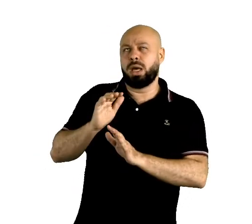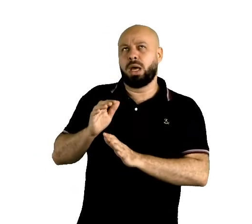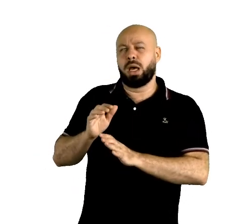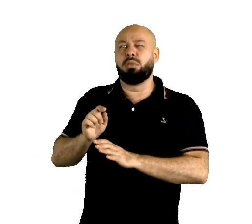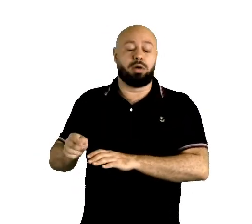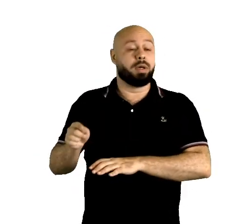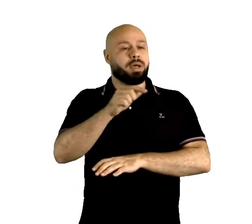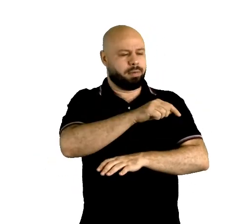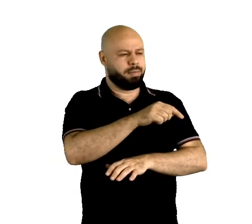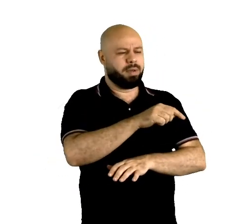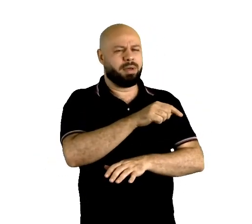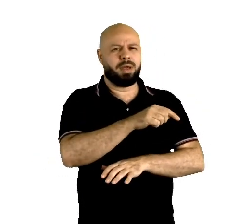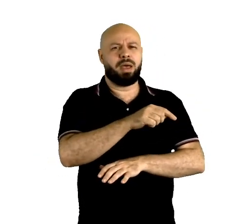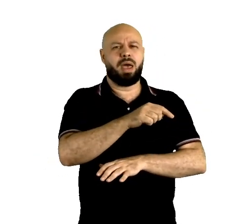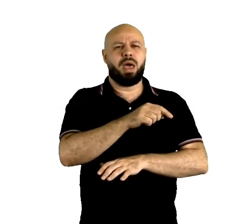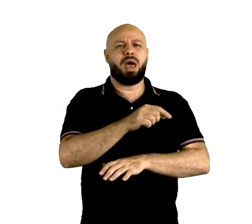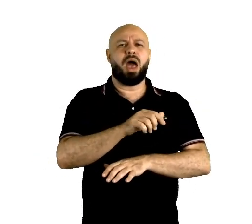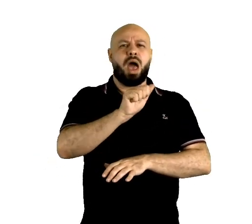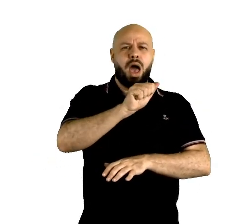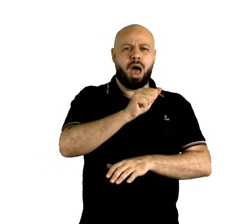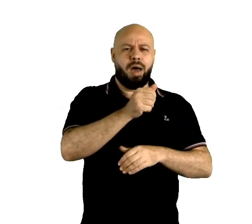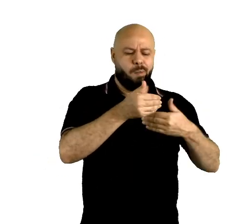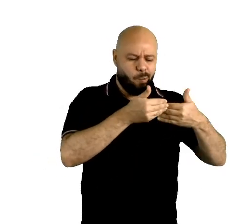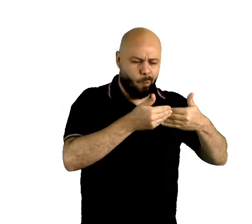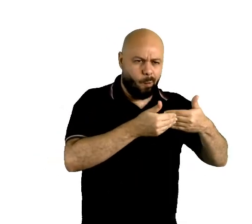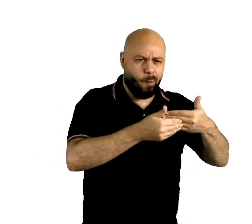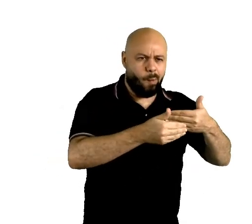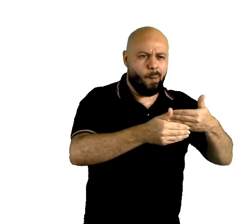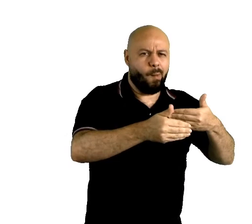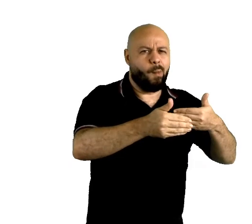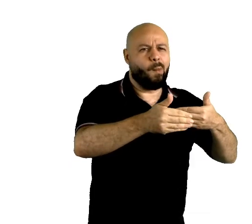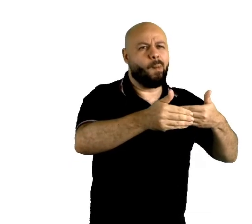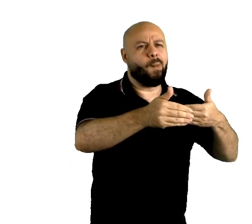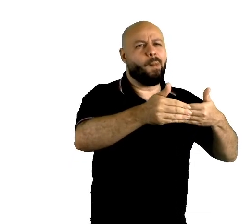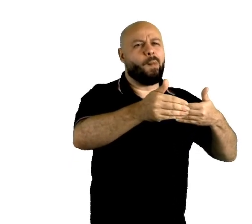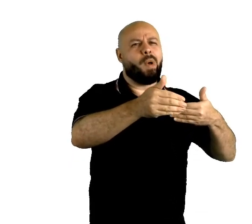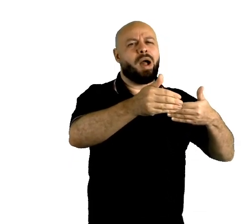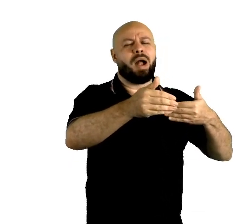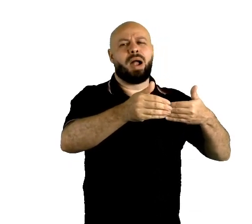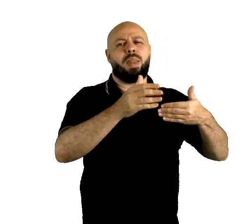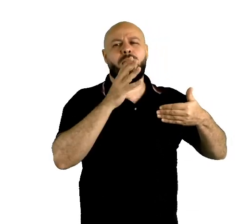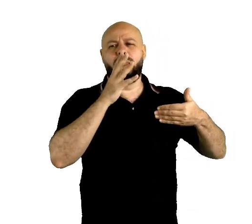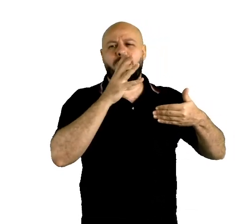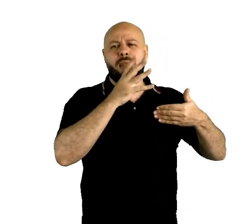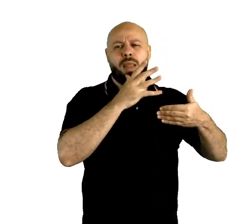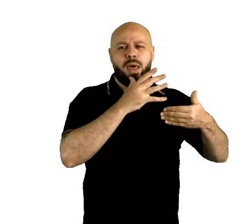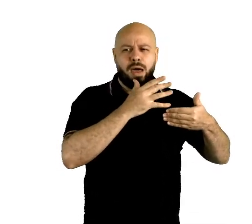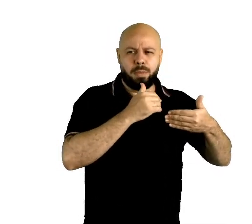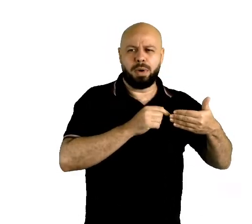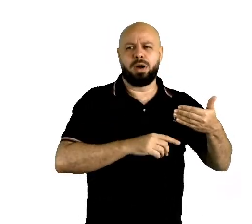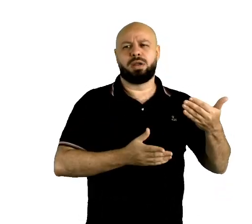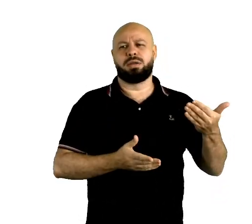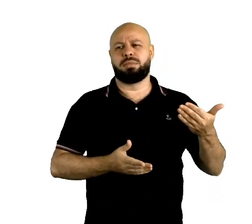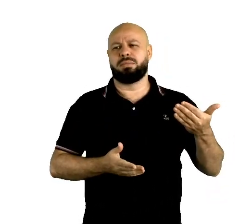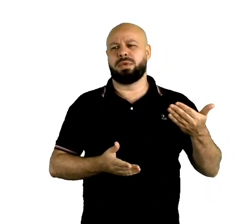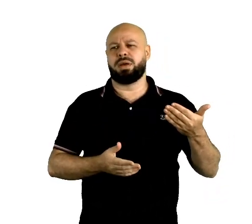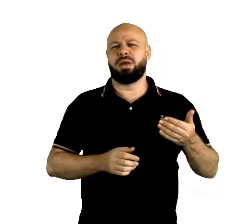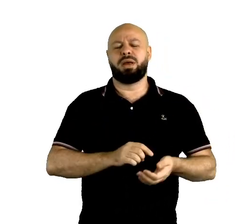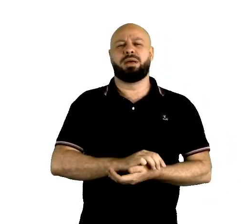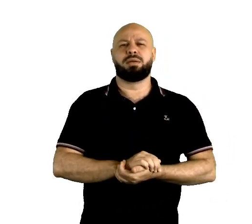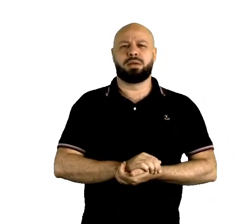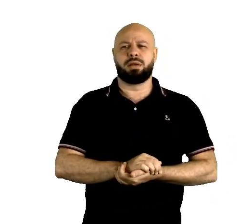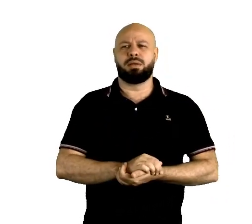americano, ele é um pouco mais alongado. Então, quando eu tenho aí a palavra pacote, Pocket, observem que o A ele é alongado.